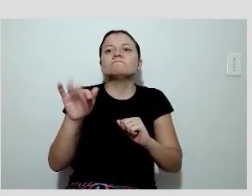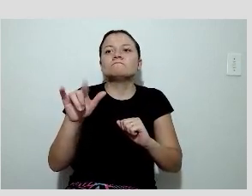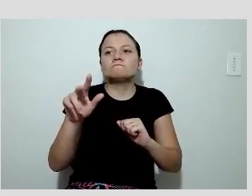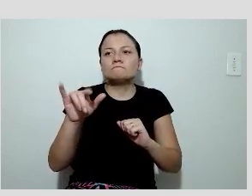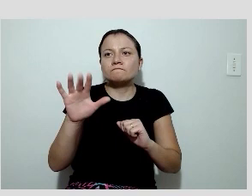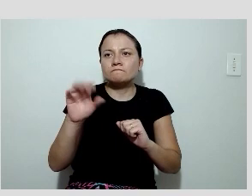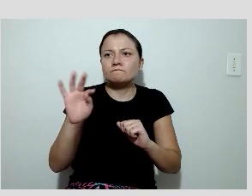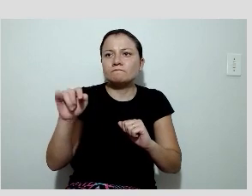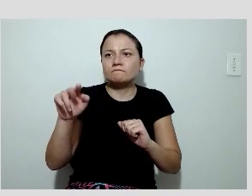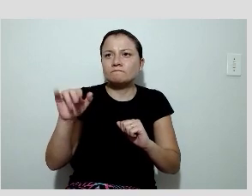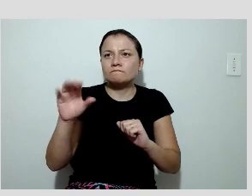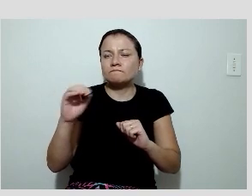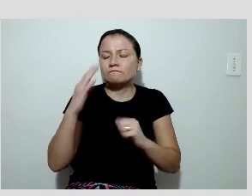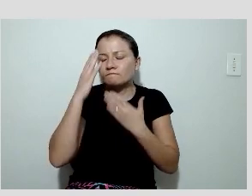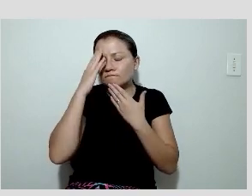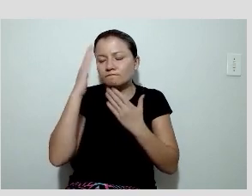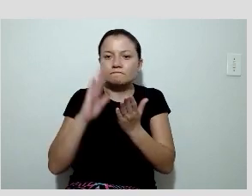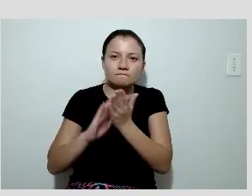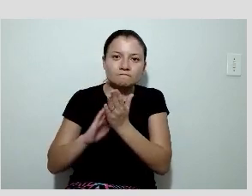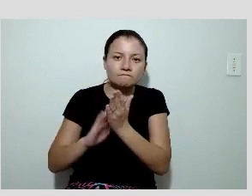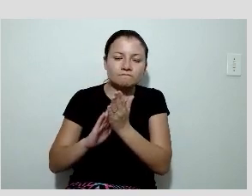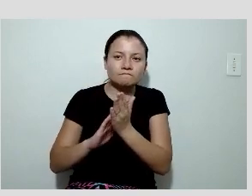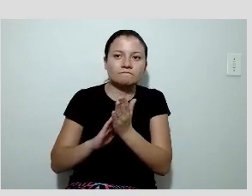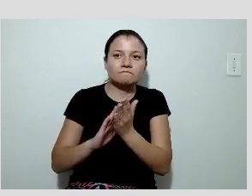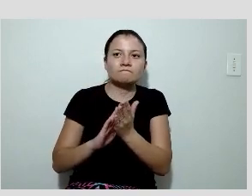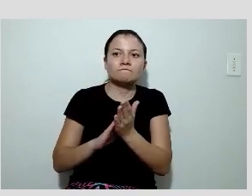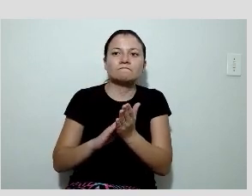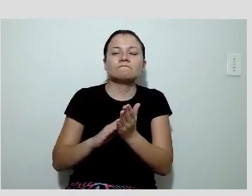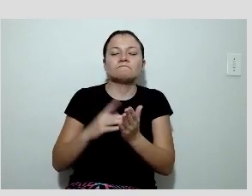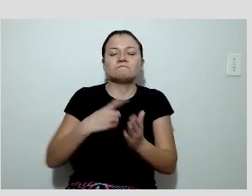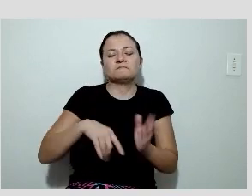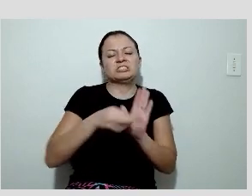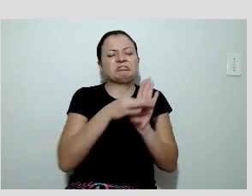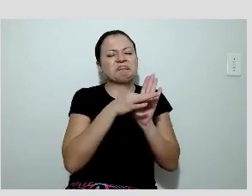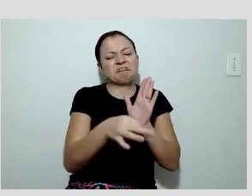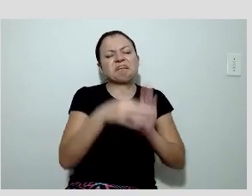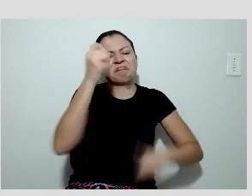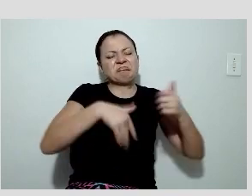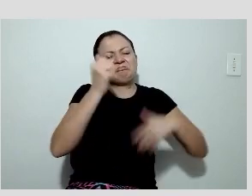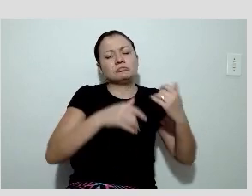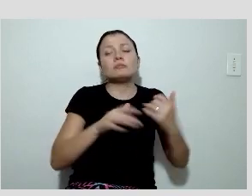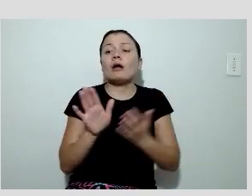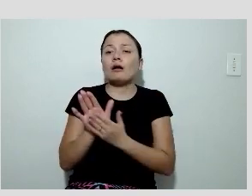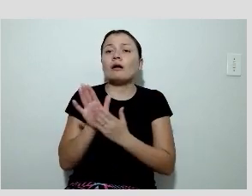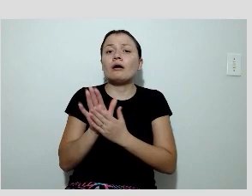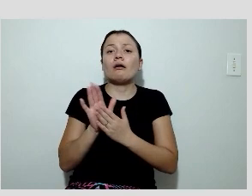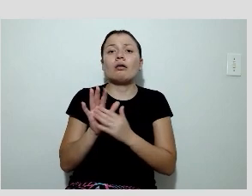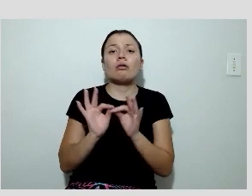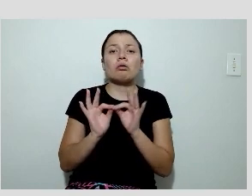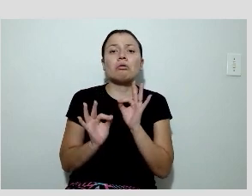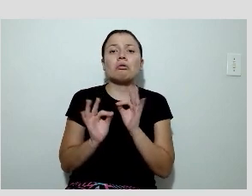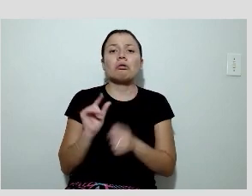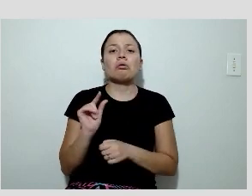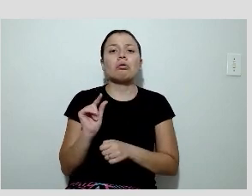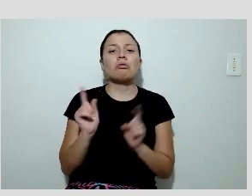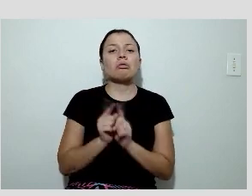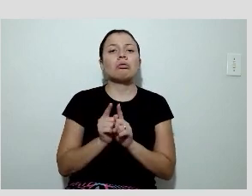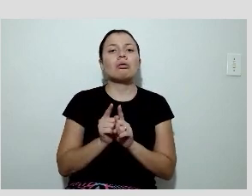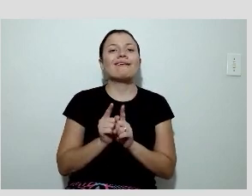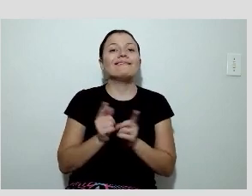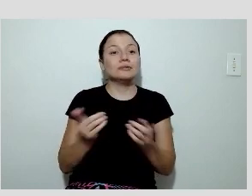parabenizar, porque na hora de criticar nós somos extensos, mas na hora de elogiar, às vezes, somos econômicos. Elogiar, como já foi feito aqui,